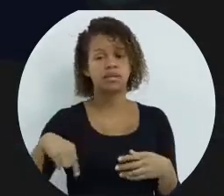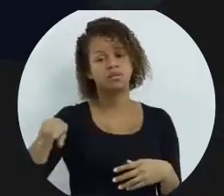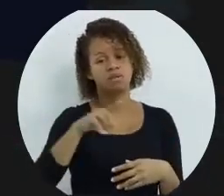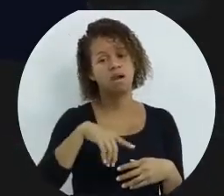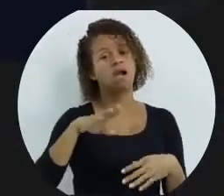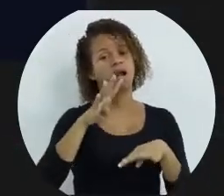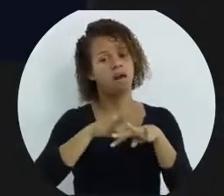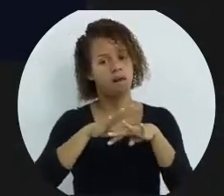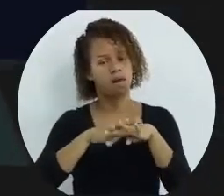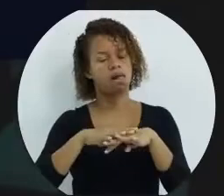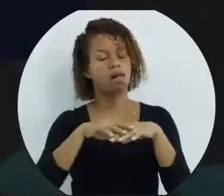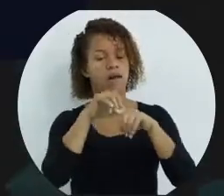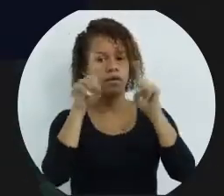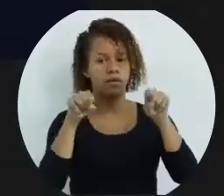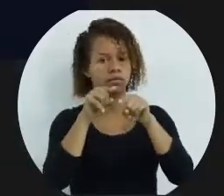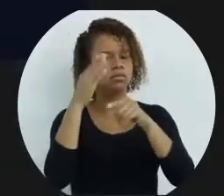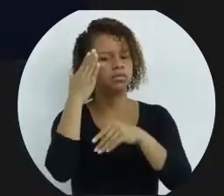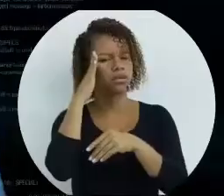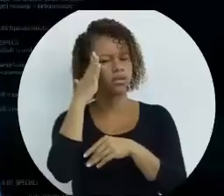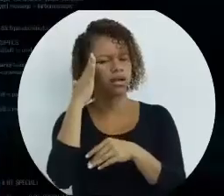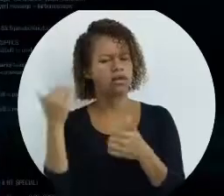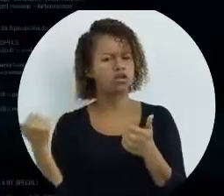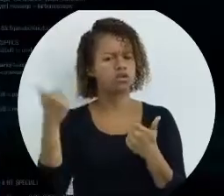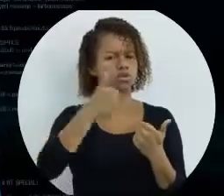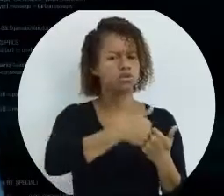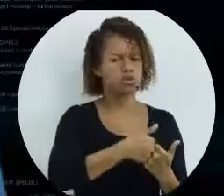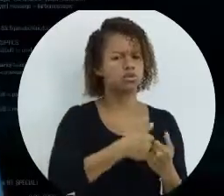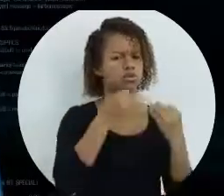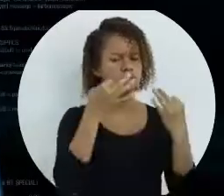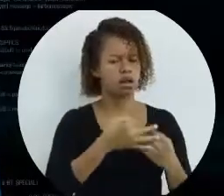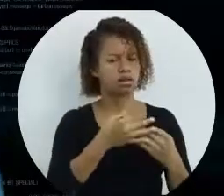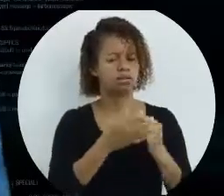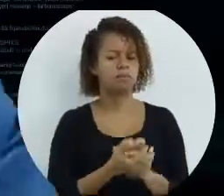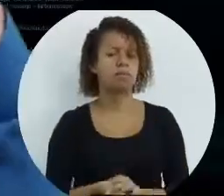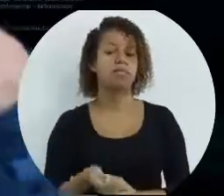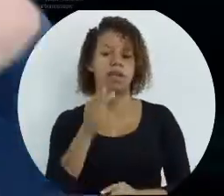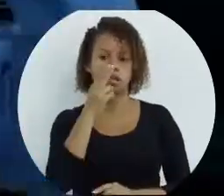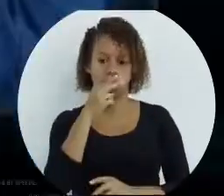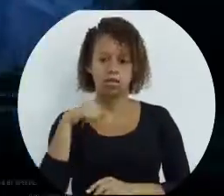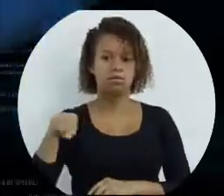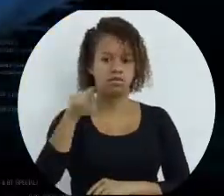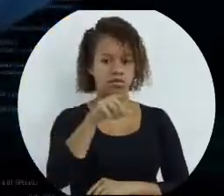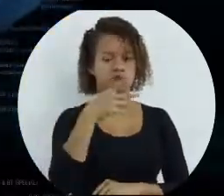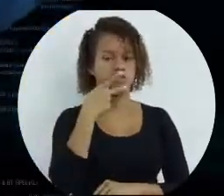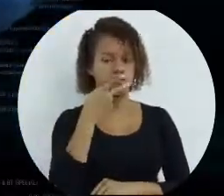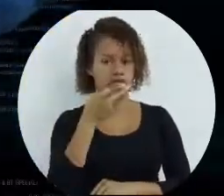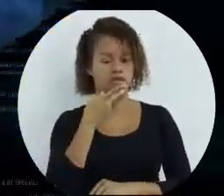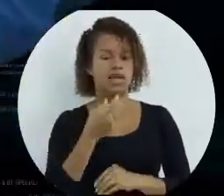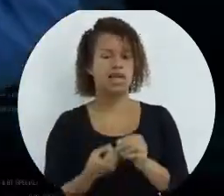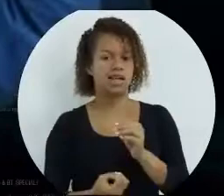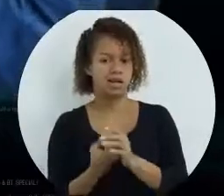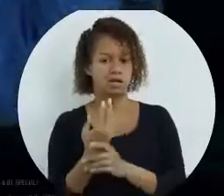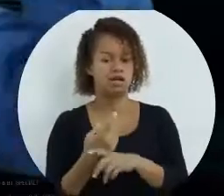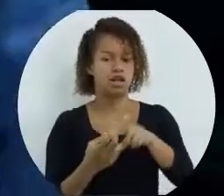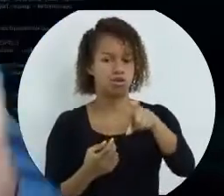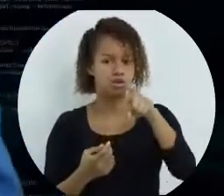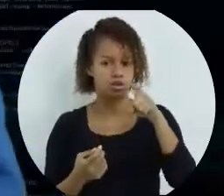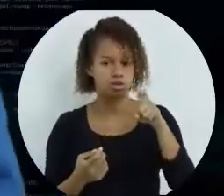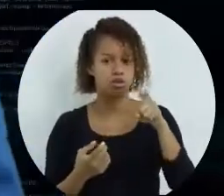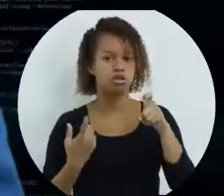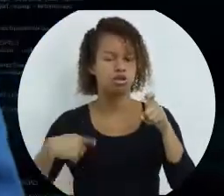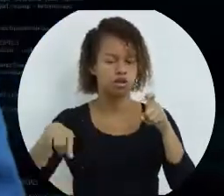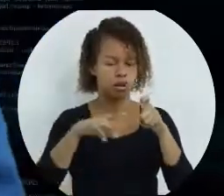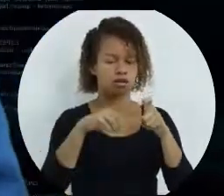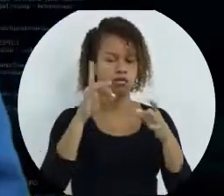operações que o computador vai entender, vai substituir adequadamente, desde que você diga que criou uma variável x, e que você